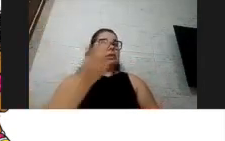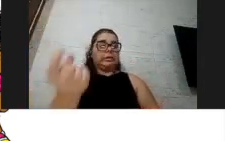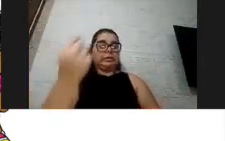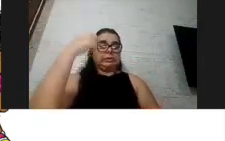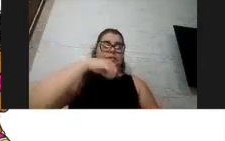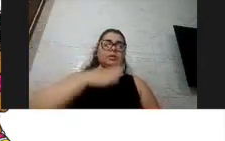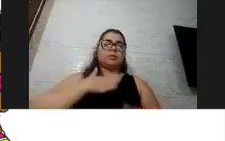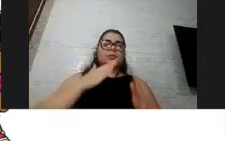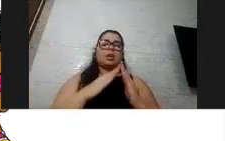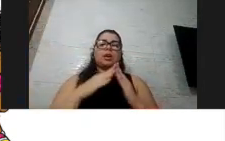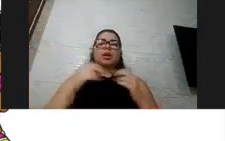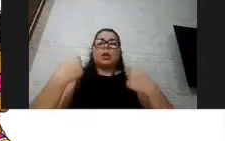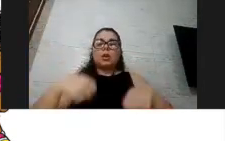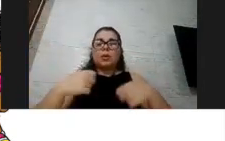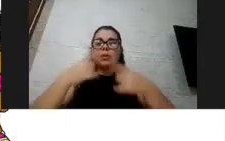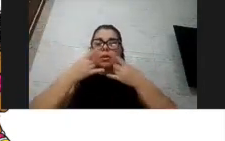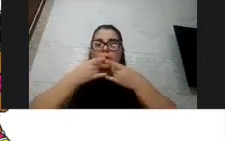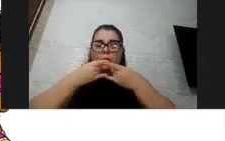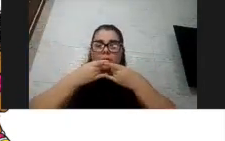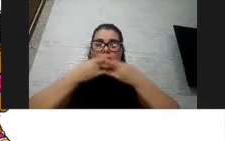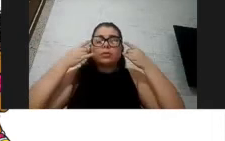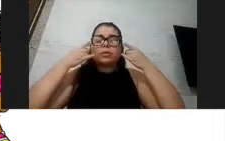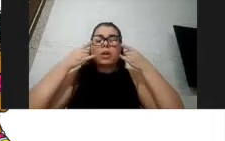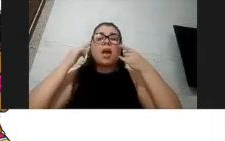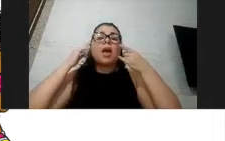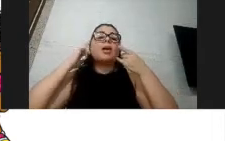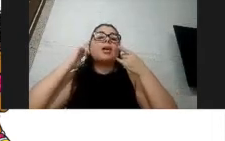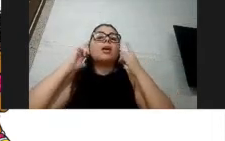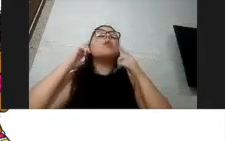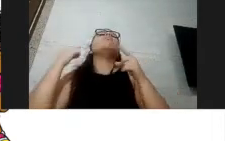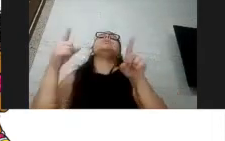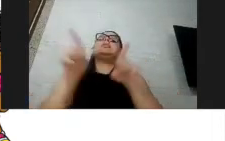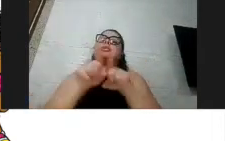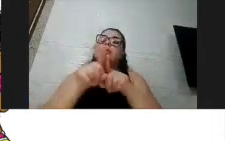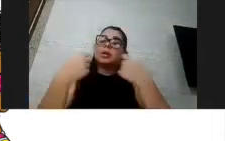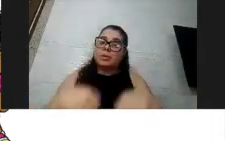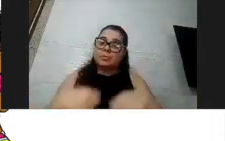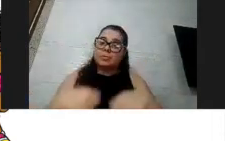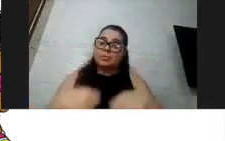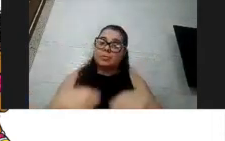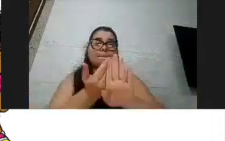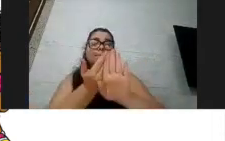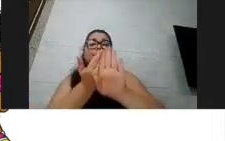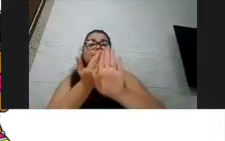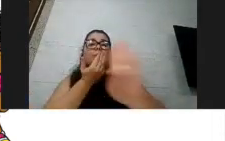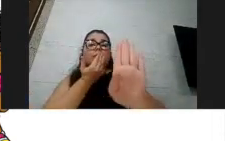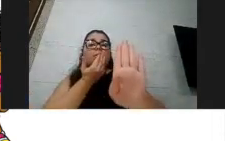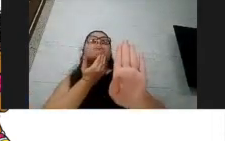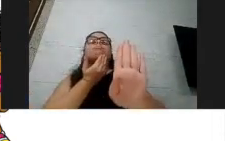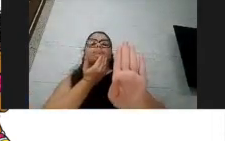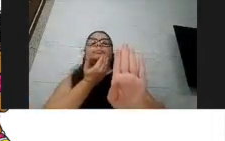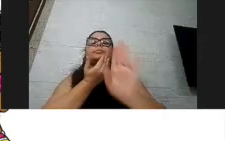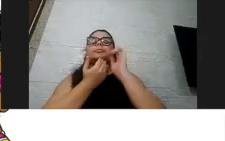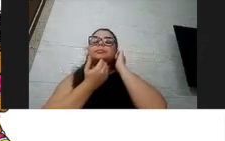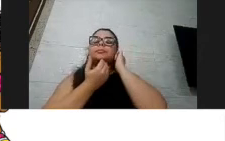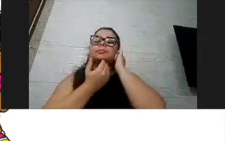de eu precisar usar máscara e a pessoa que vem também, preciso praticar. E essa pessoa, né, não é do meu convívio